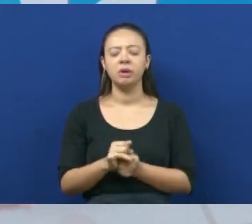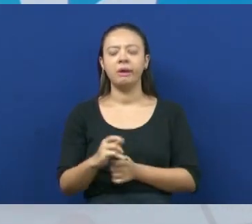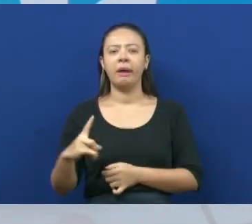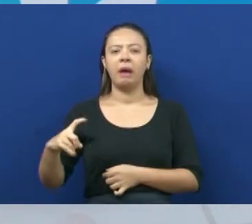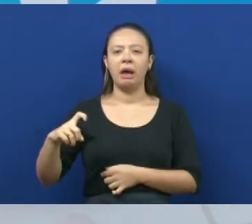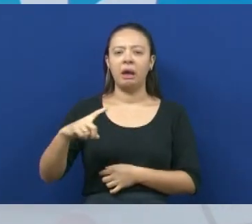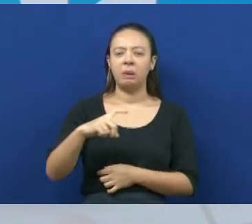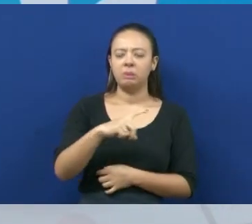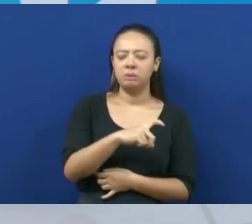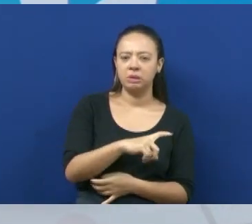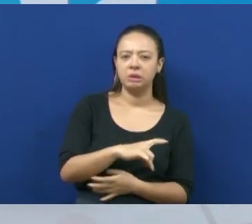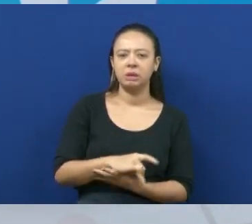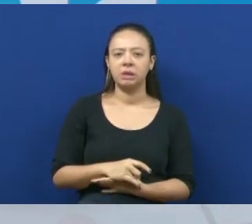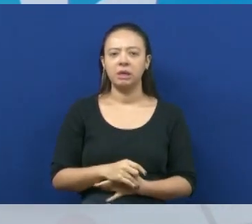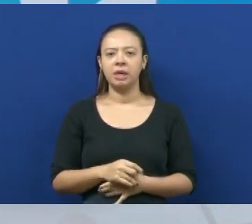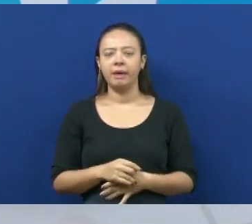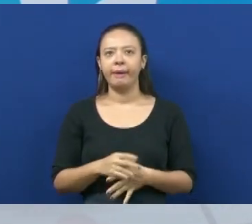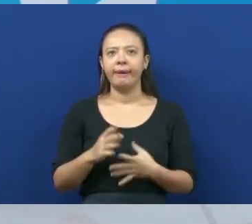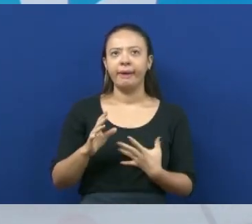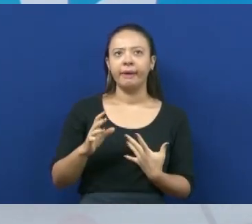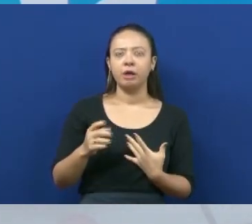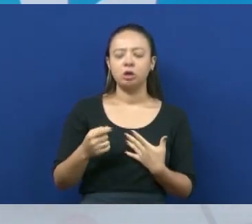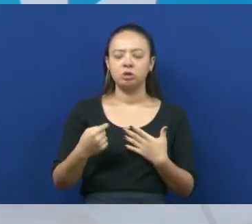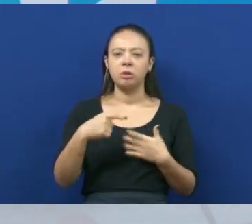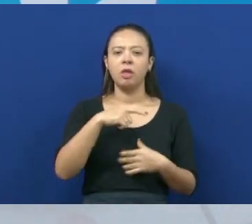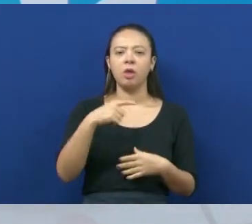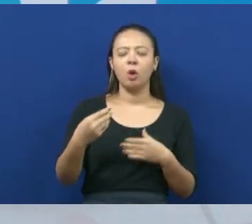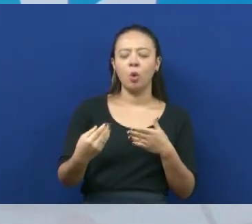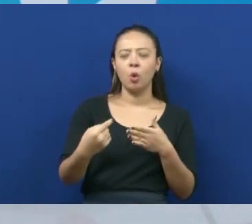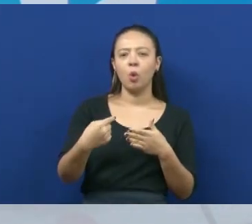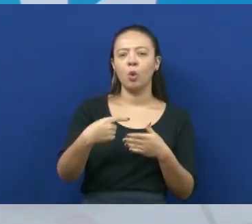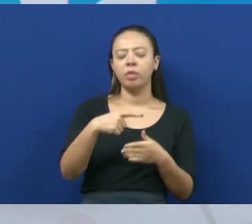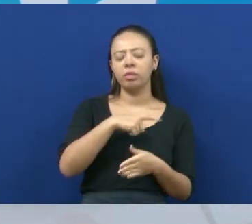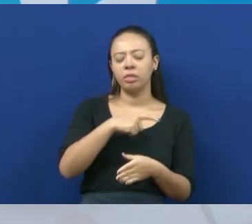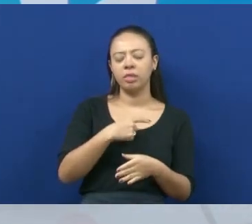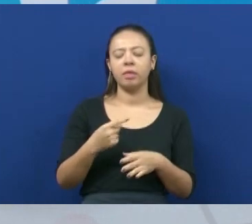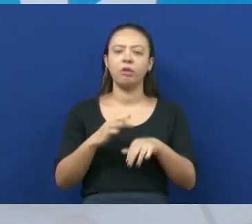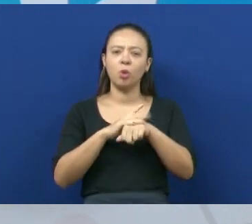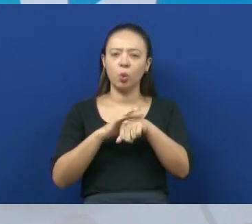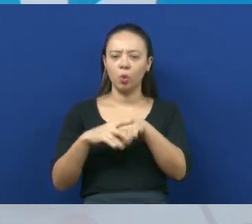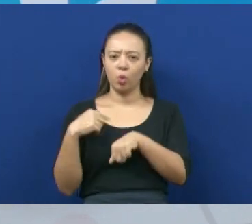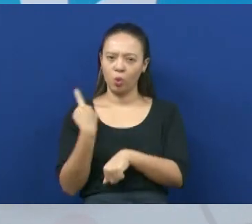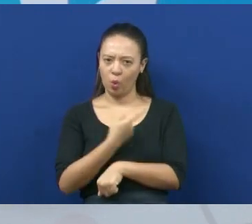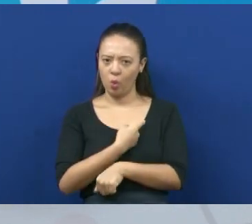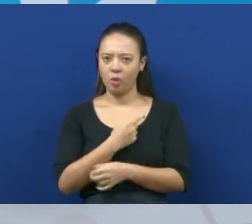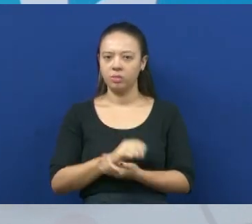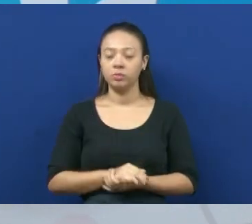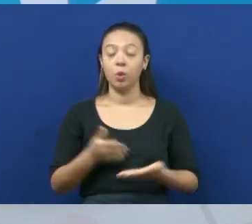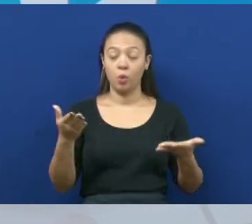nos causar doenças? Nós hoje vamos falar sobre o reino monera.